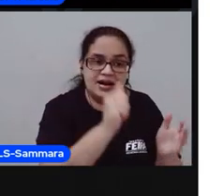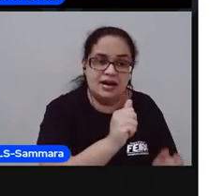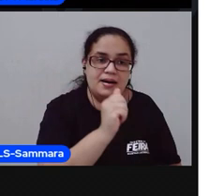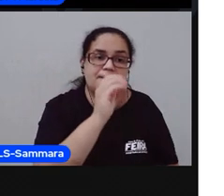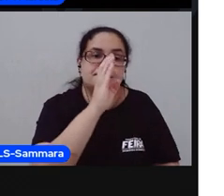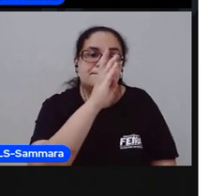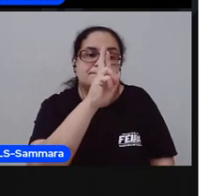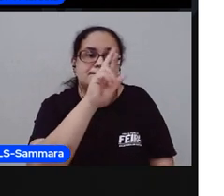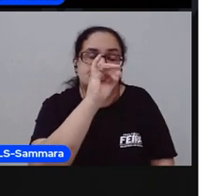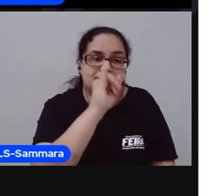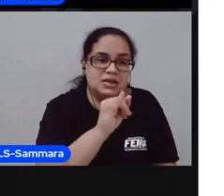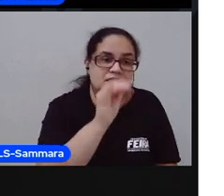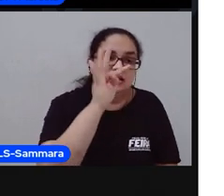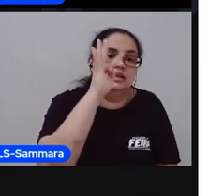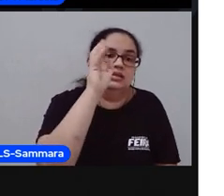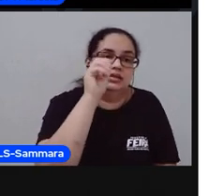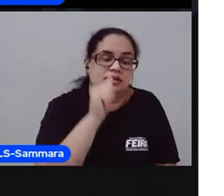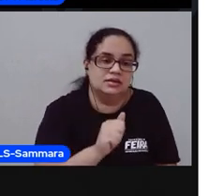Cabrita.